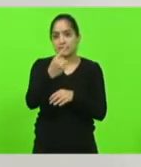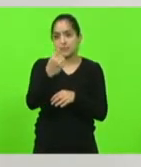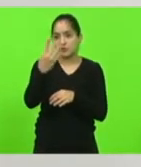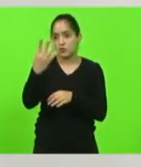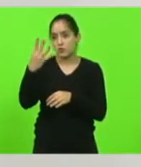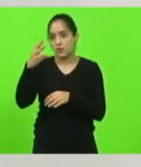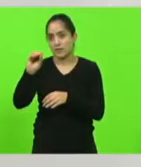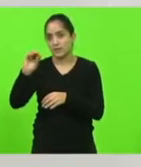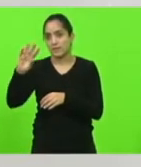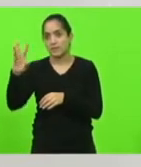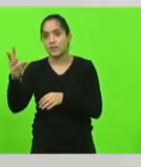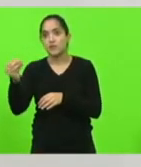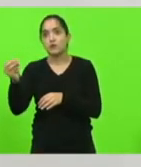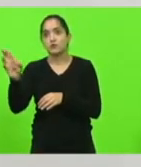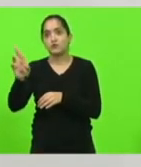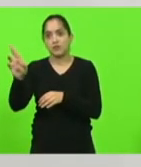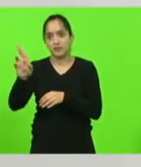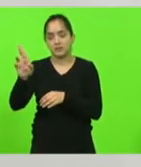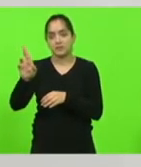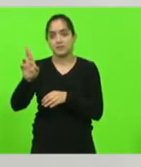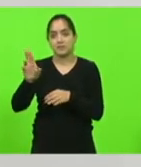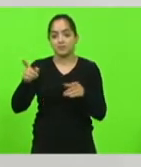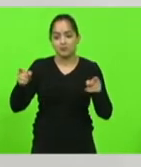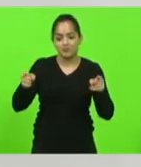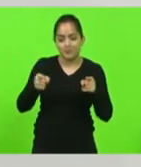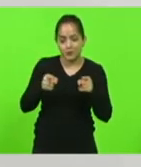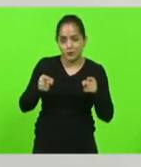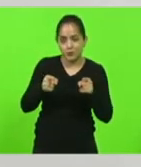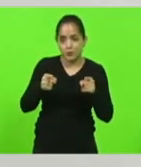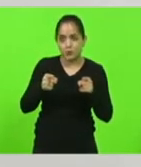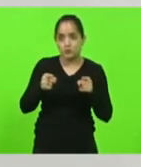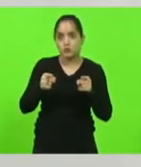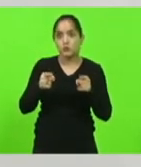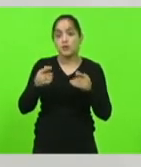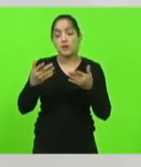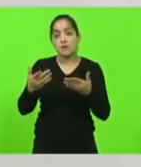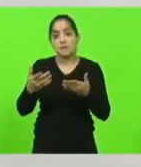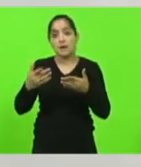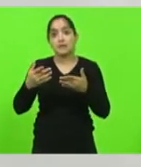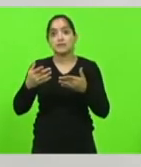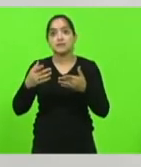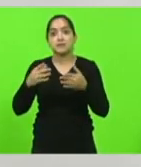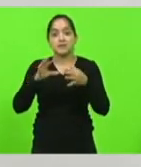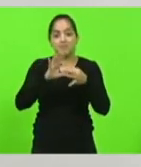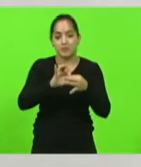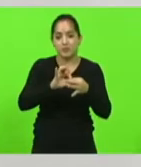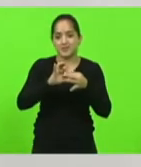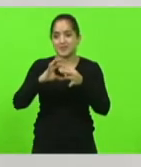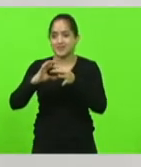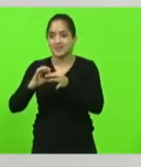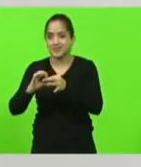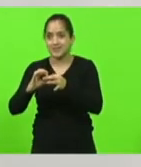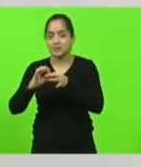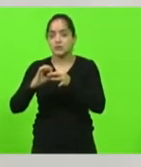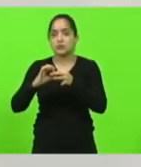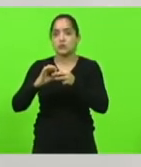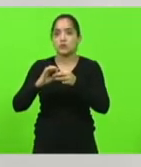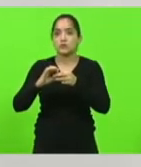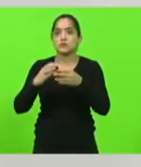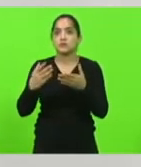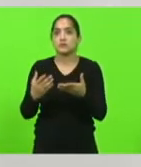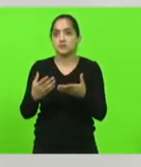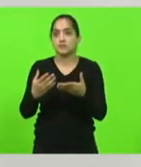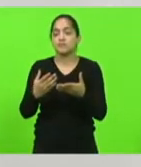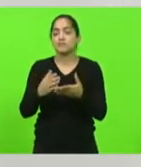de reais por um trecho tão pequeno mas como eu disse são muitas interseções muitos túneis indenizações